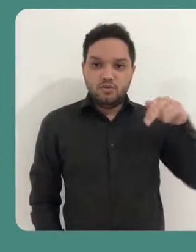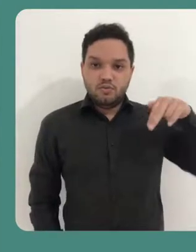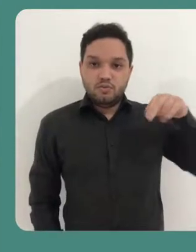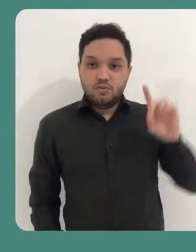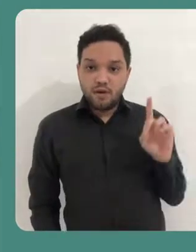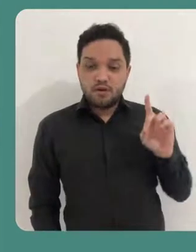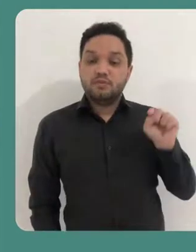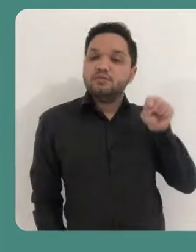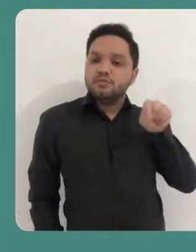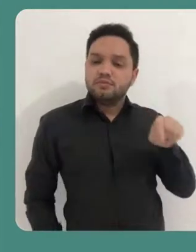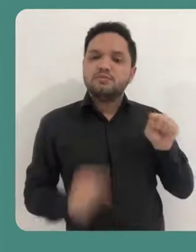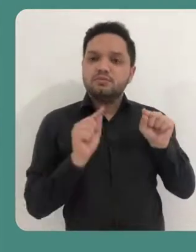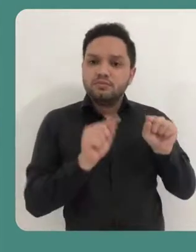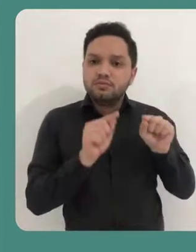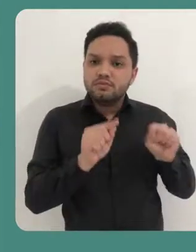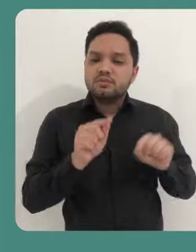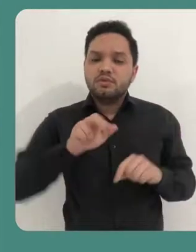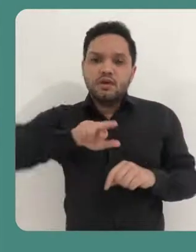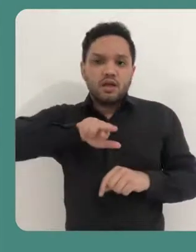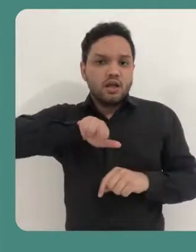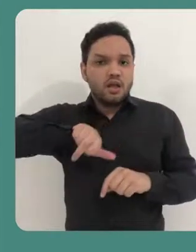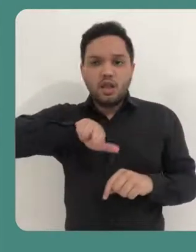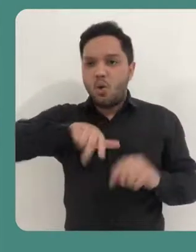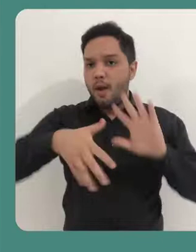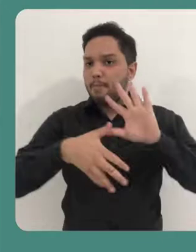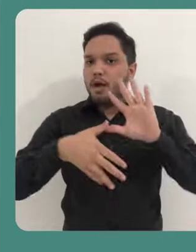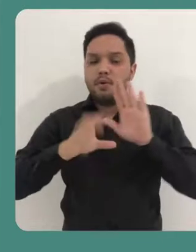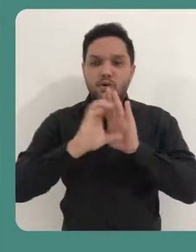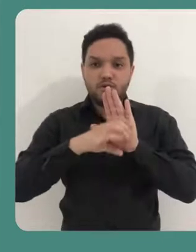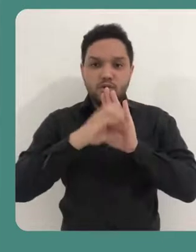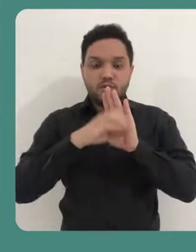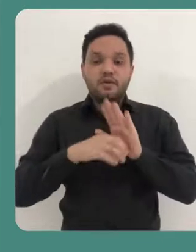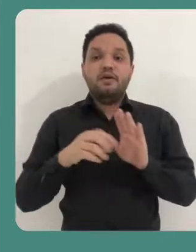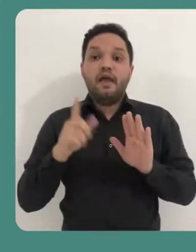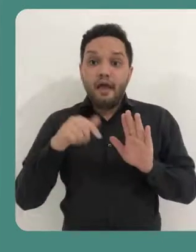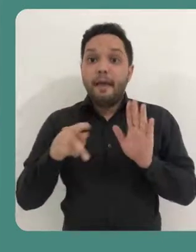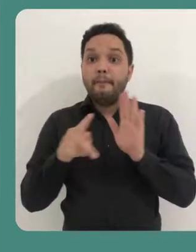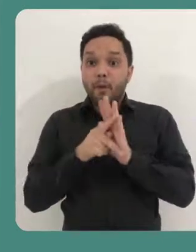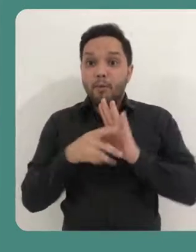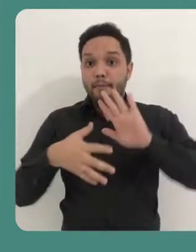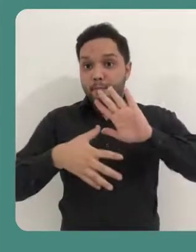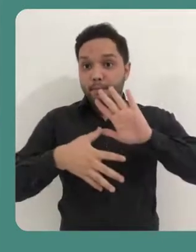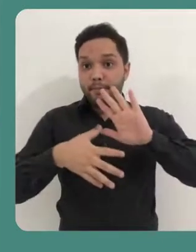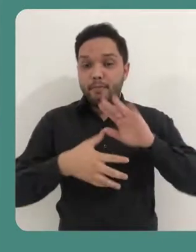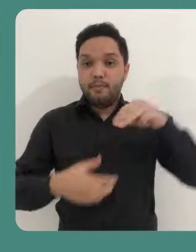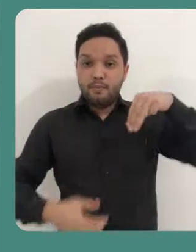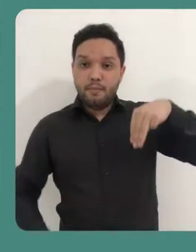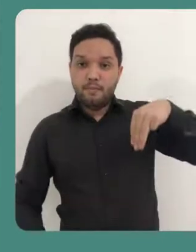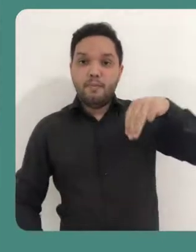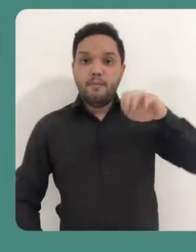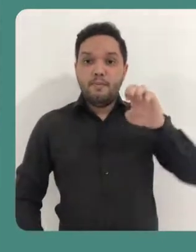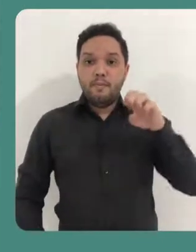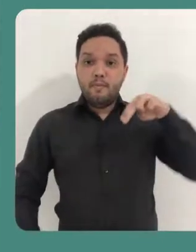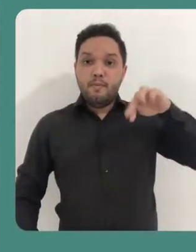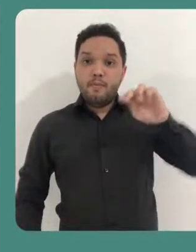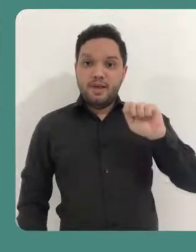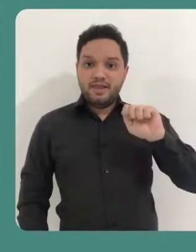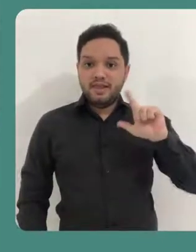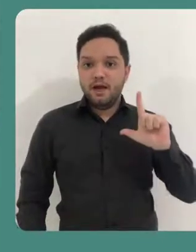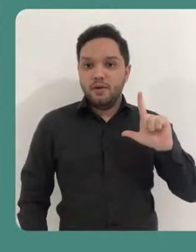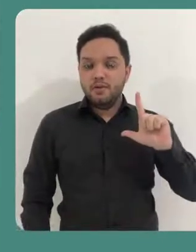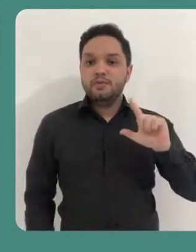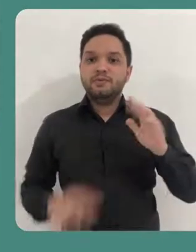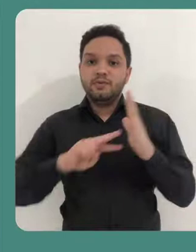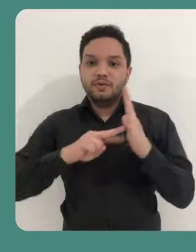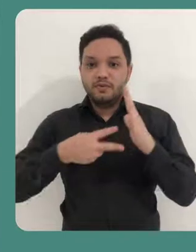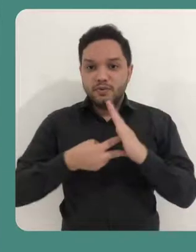GitMind. Esta plataforma GitMind, ela não é para mapas conceituais, e sim para mapas